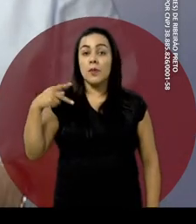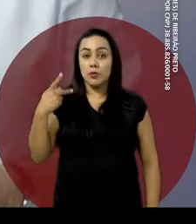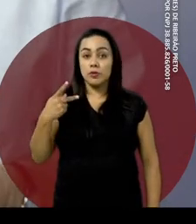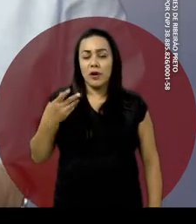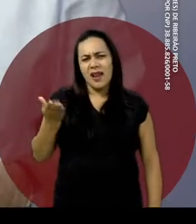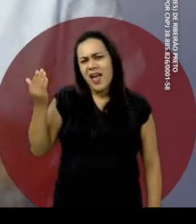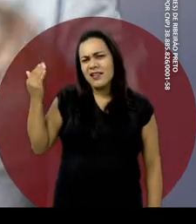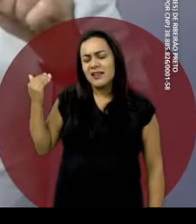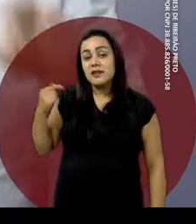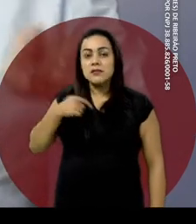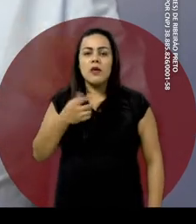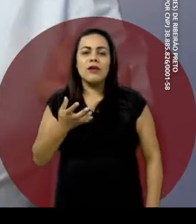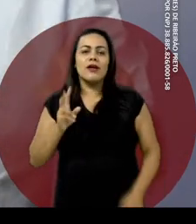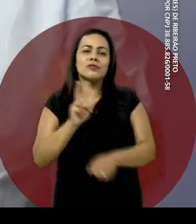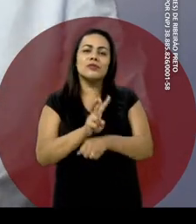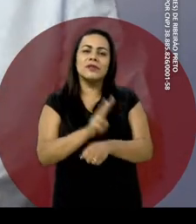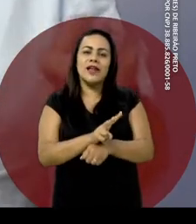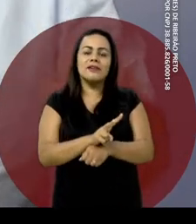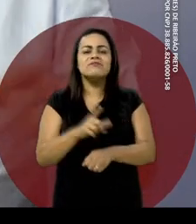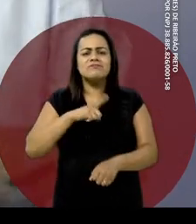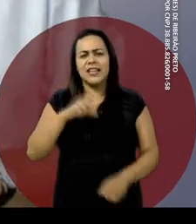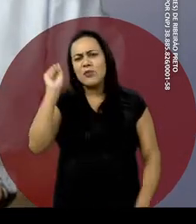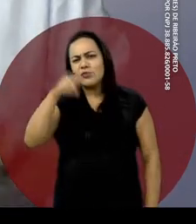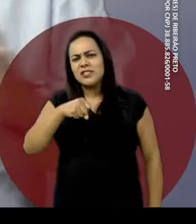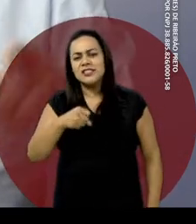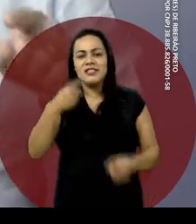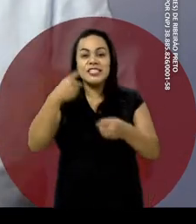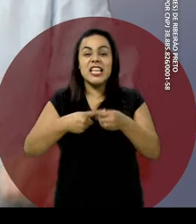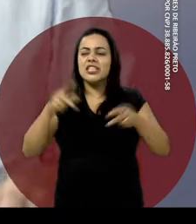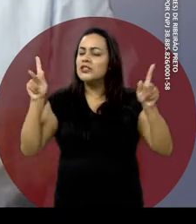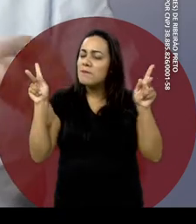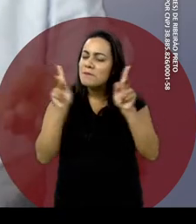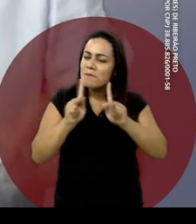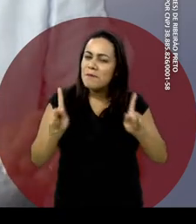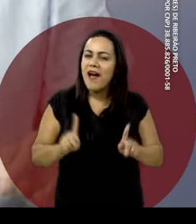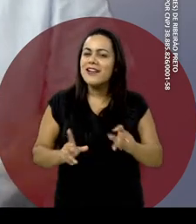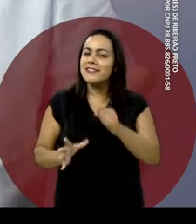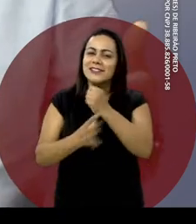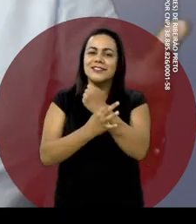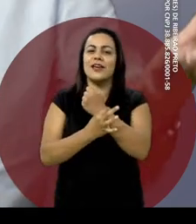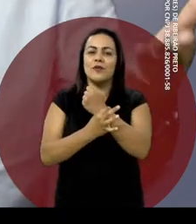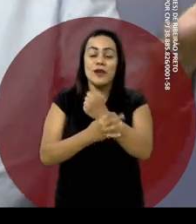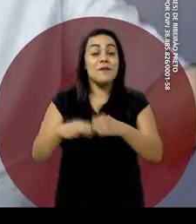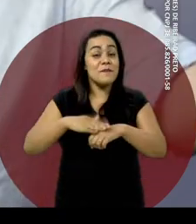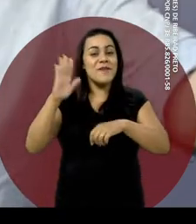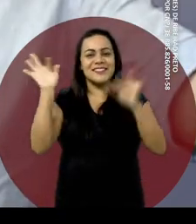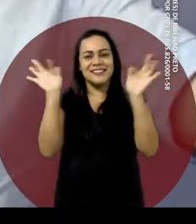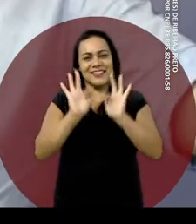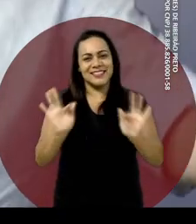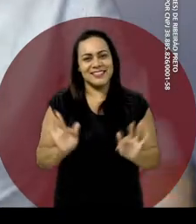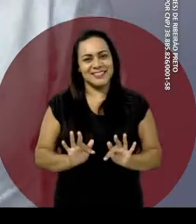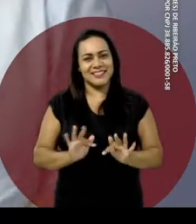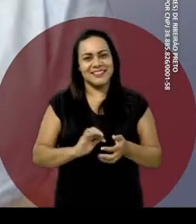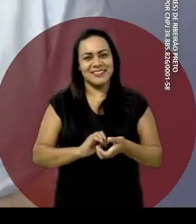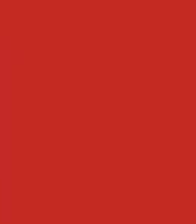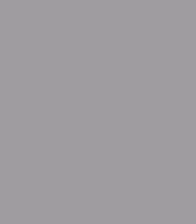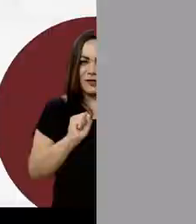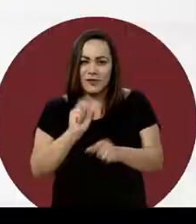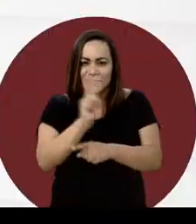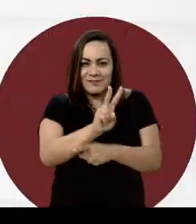promotor de justiça que fui, vou cuidar disso. Teremos sim uma cidade pacífica, segura e, por que não, mais feliz.